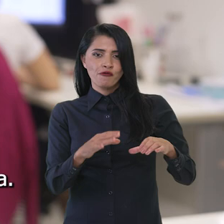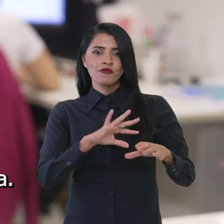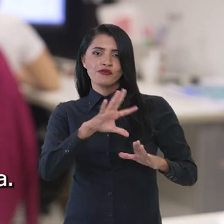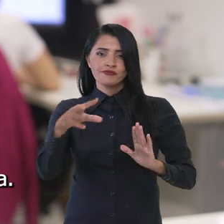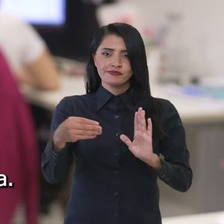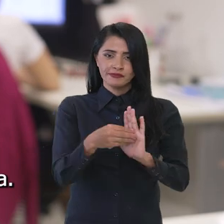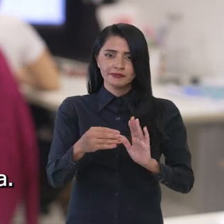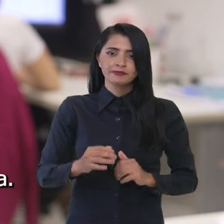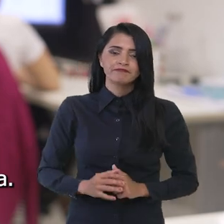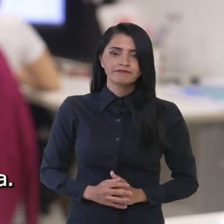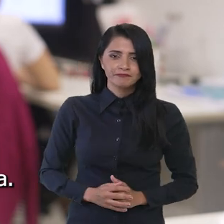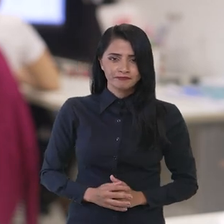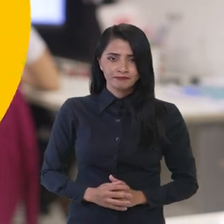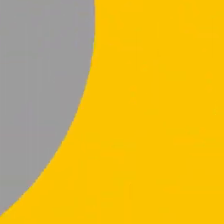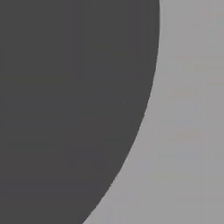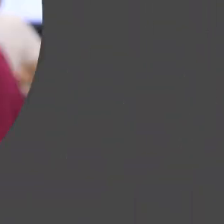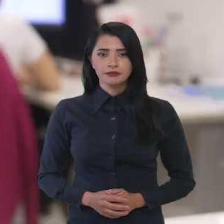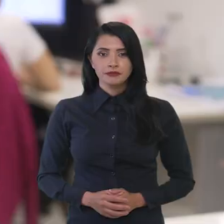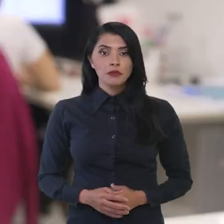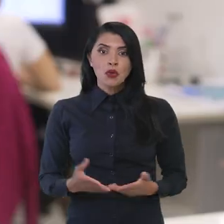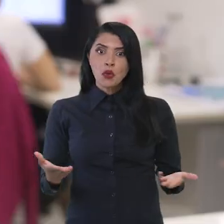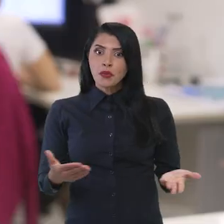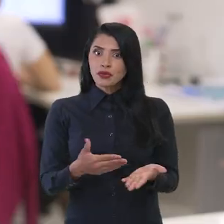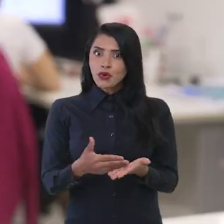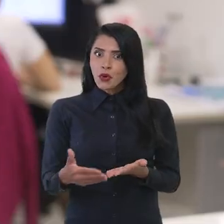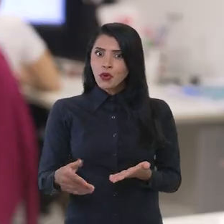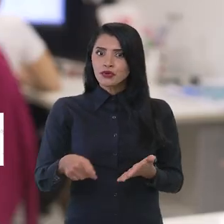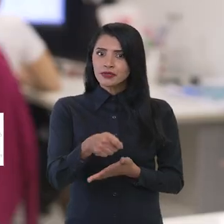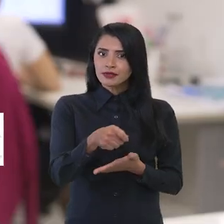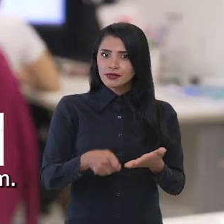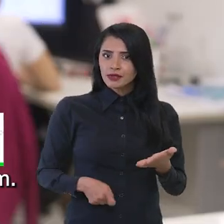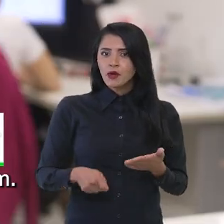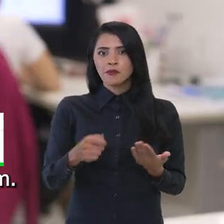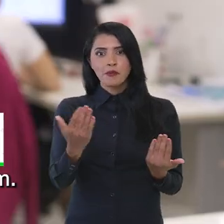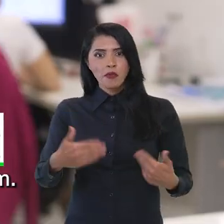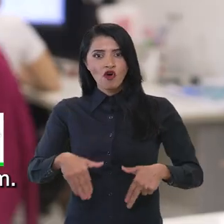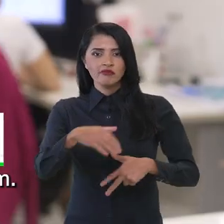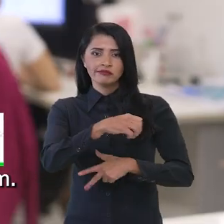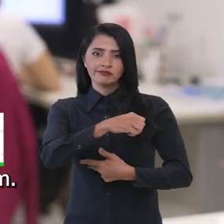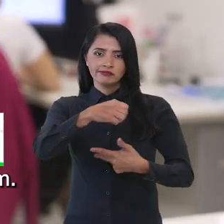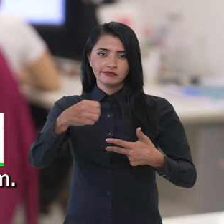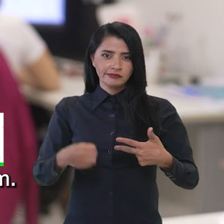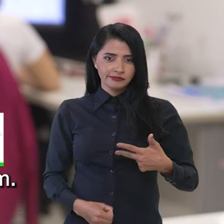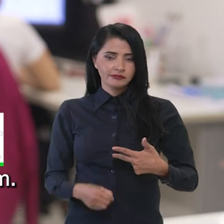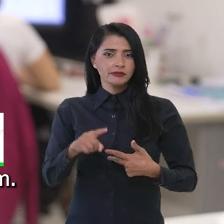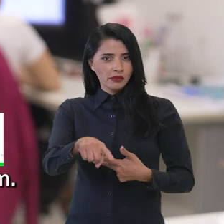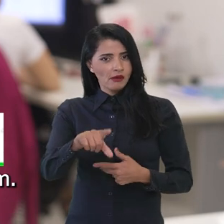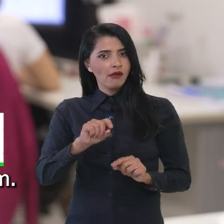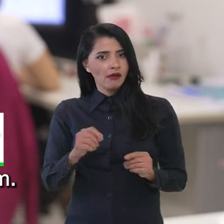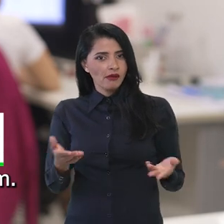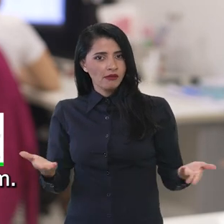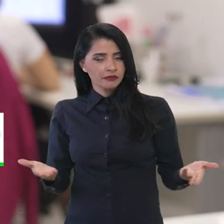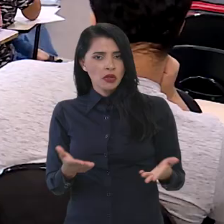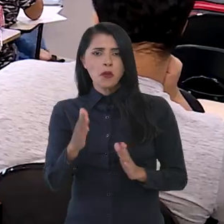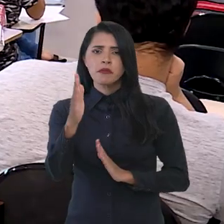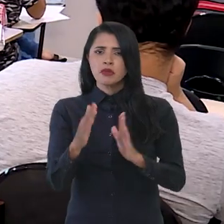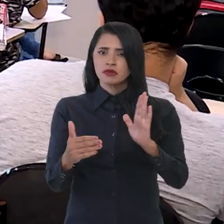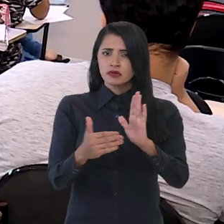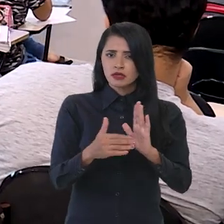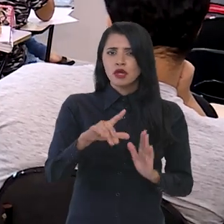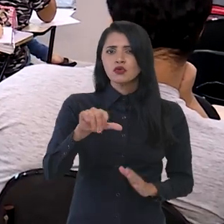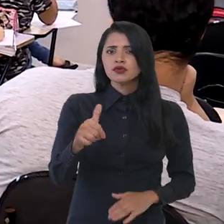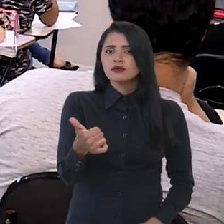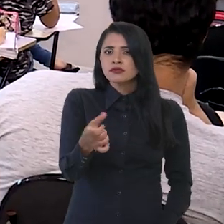contribuíram para o Fundo Amazônia. Começam hoje as inscrições para o Exame Nacional do Ensino Médio, o Enem. O